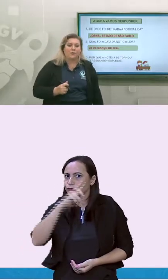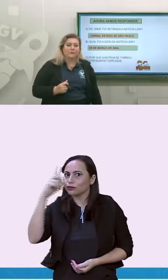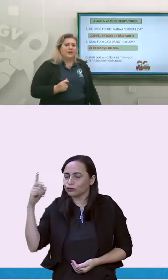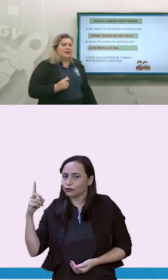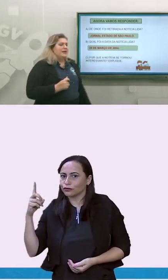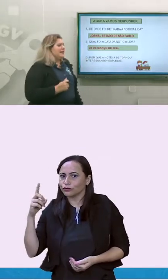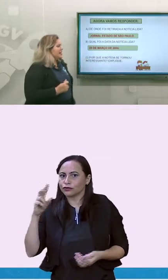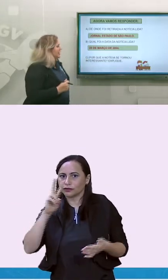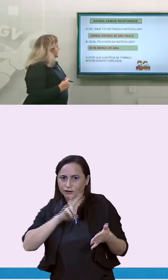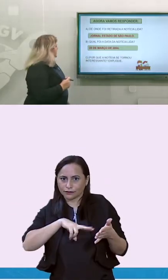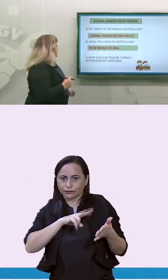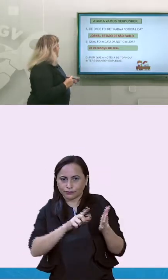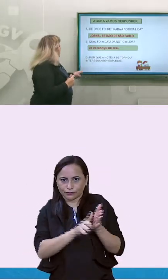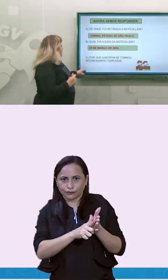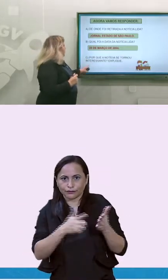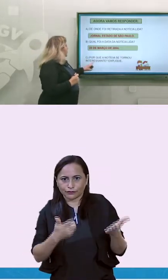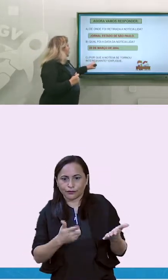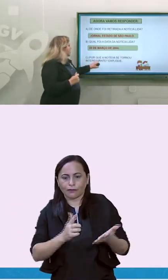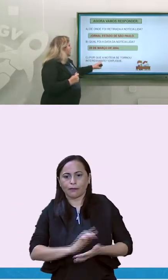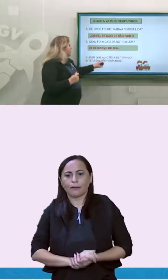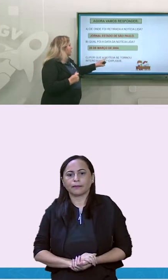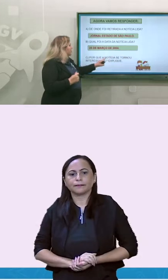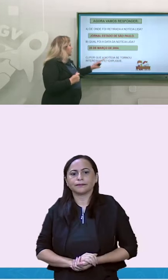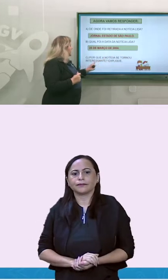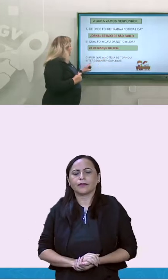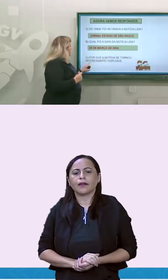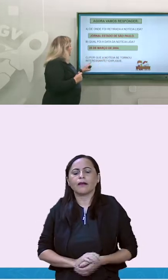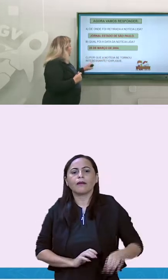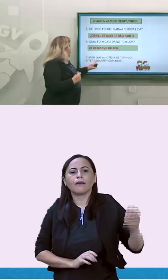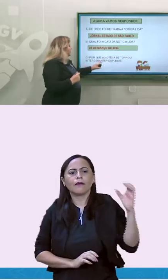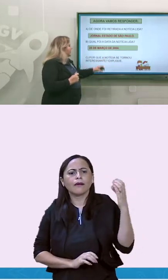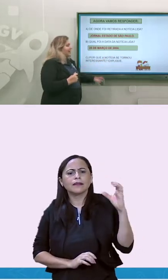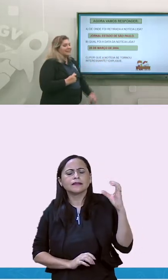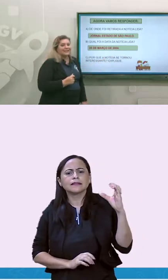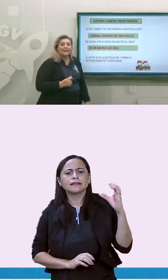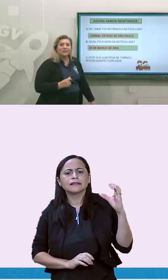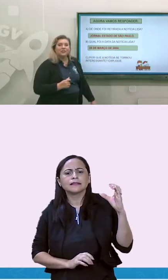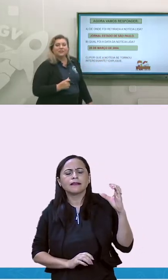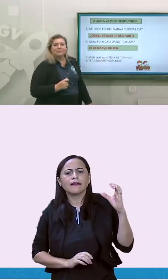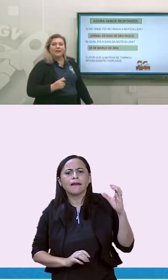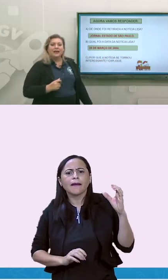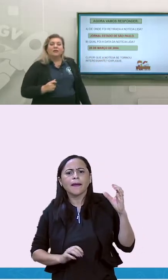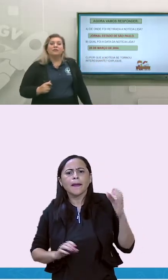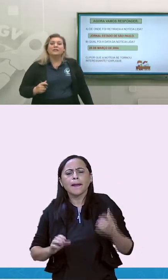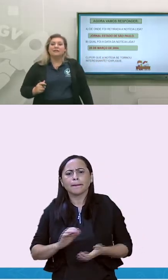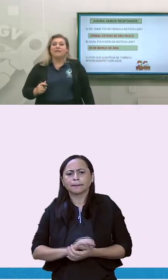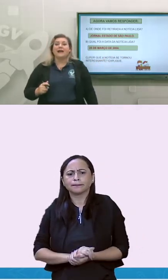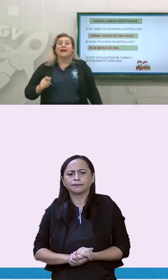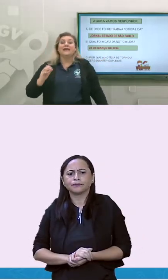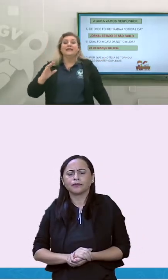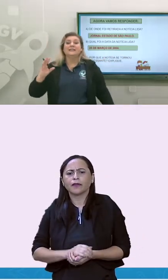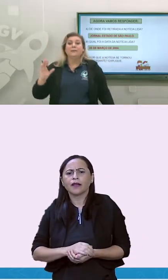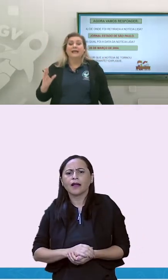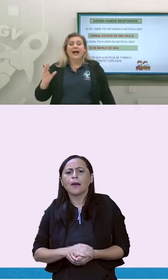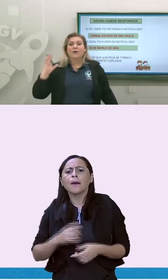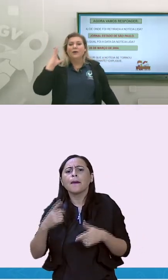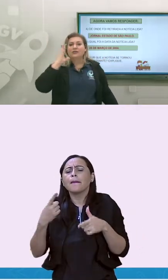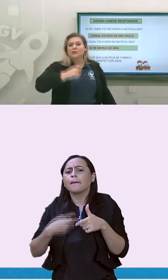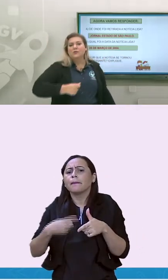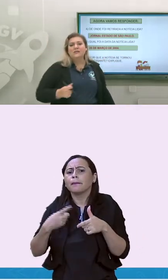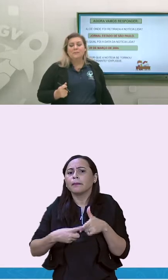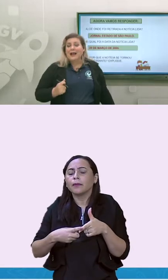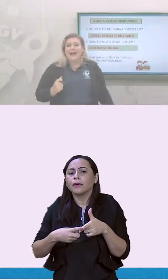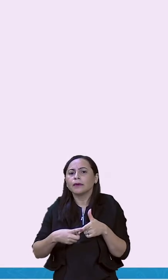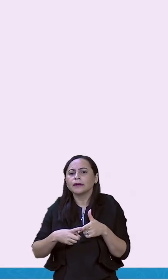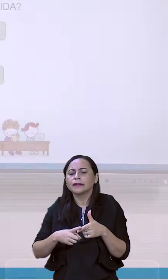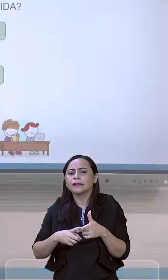jornal. E a letra C. Por que a notícia se tornou interessante? Você vai aí explicar com